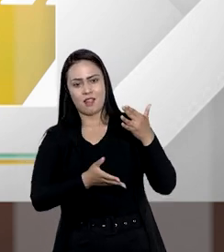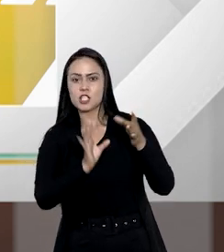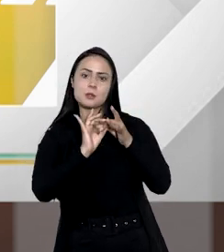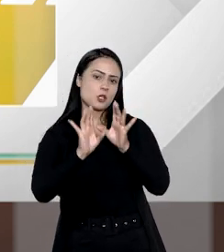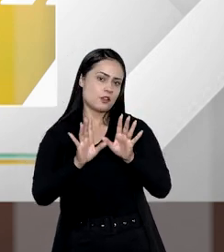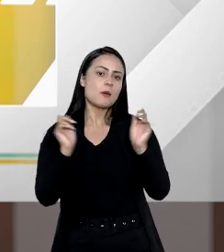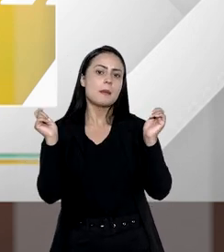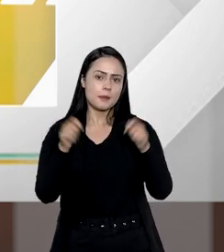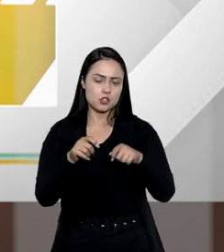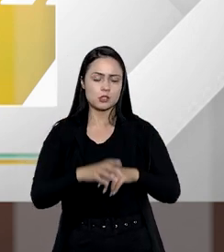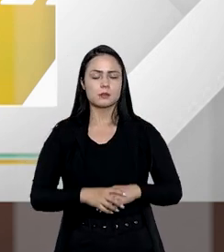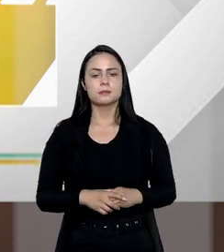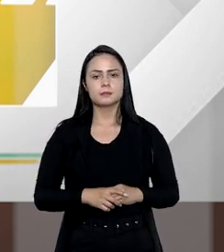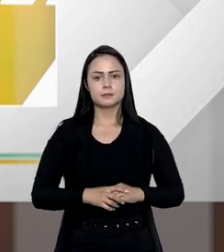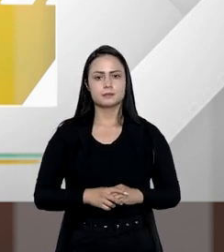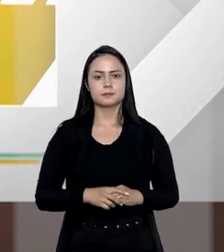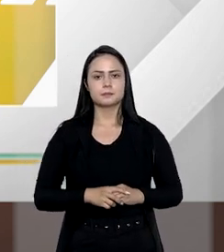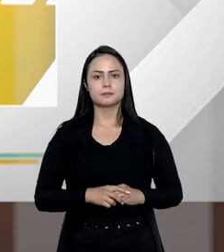disponível permitida?